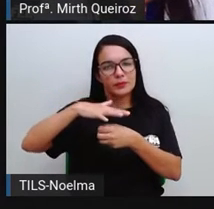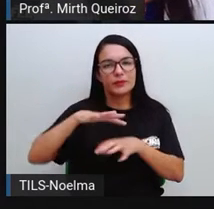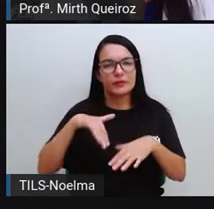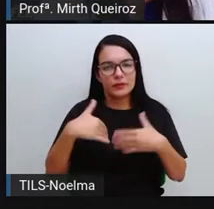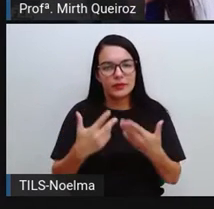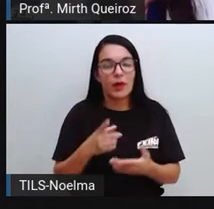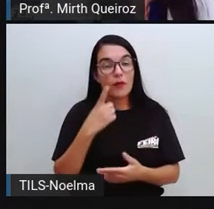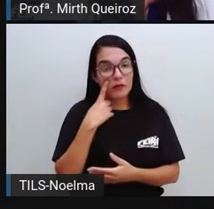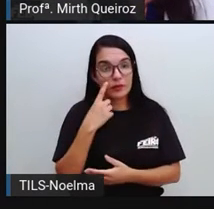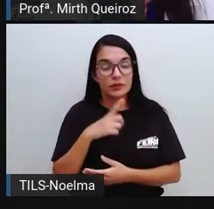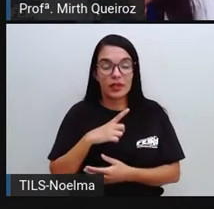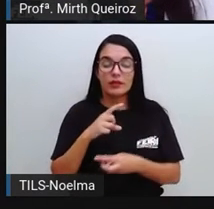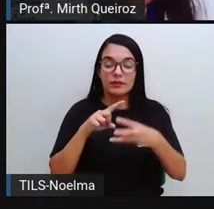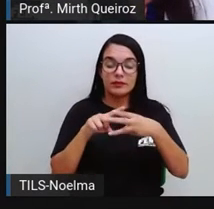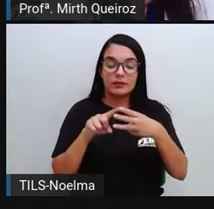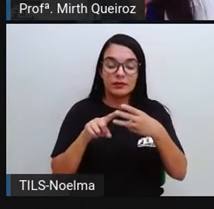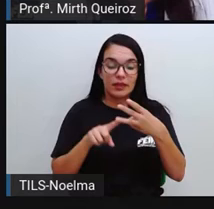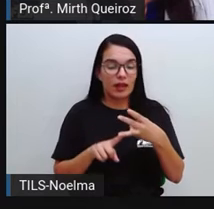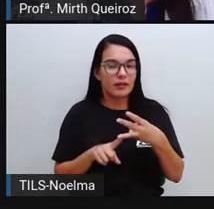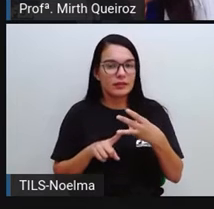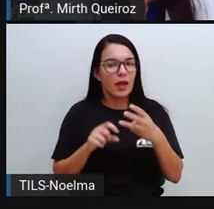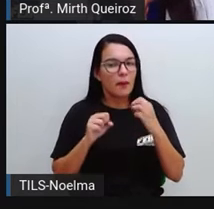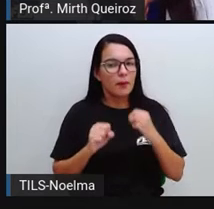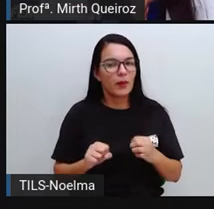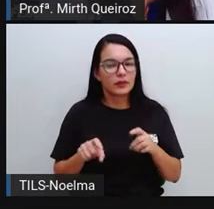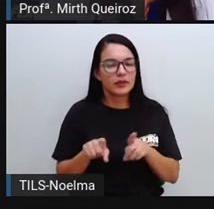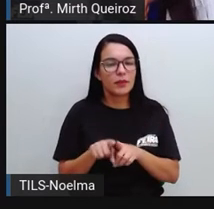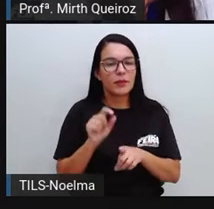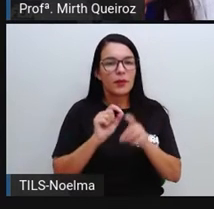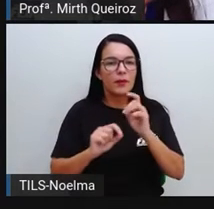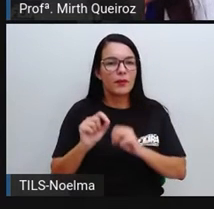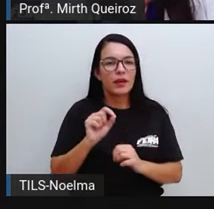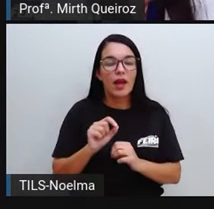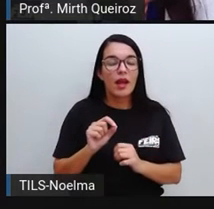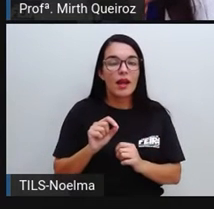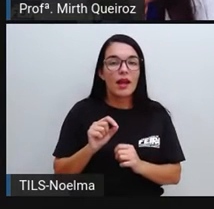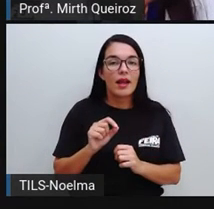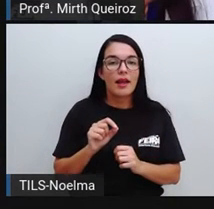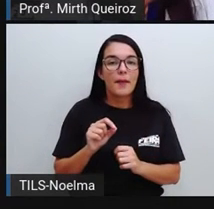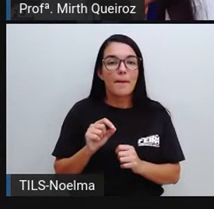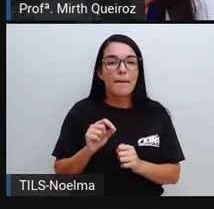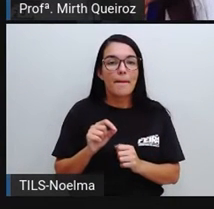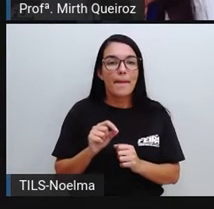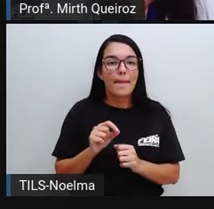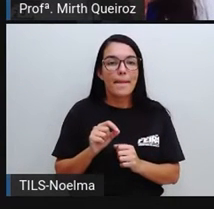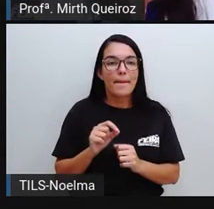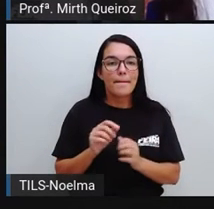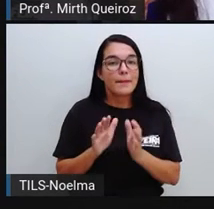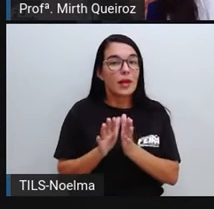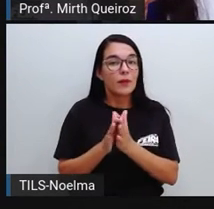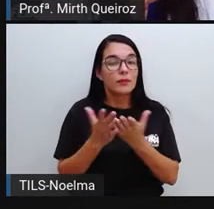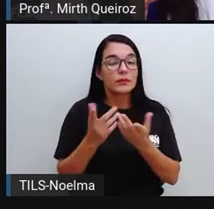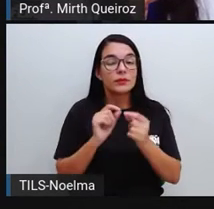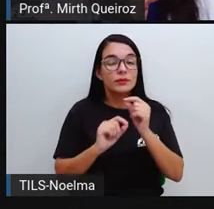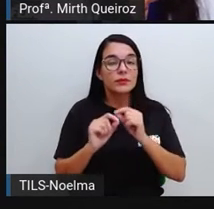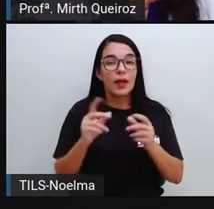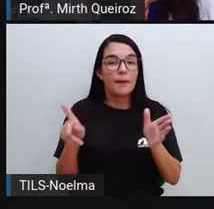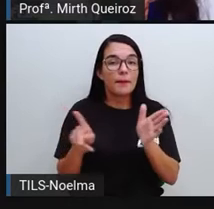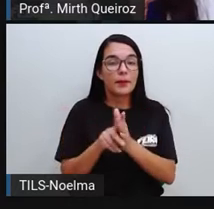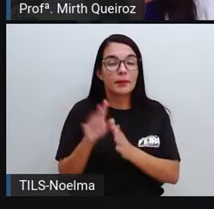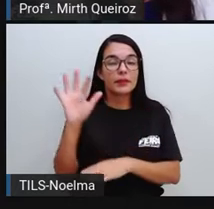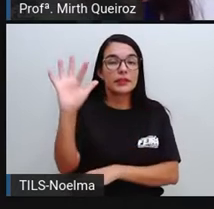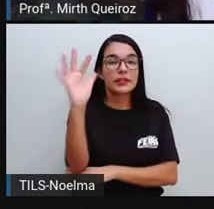Então, gente, e em gasoso também a gente pode encontrar nesse estado, na própria natureza, né?